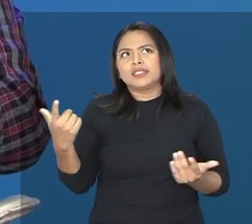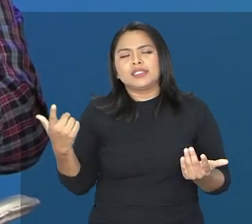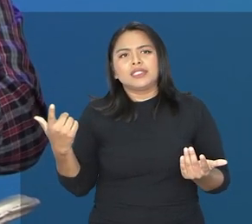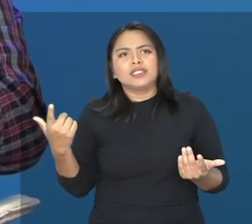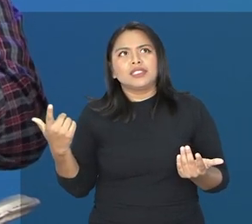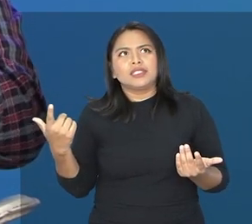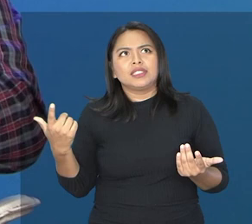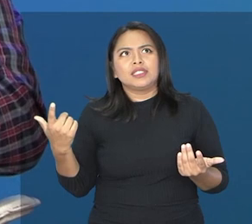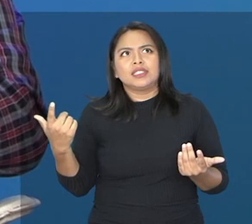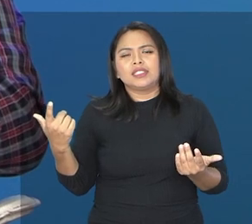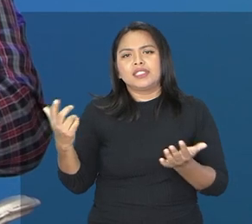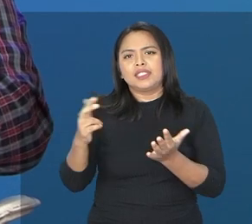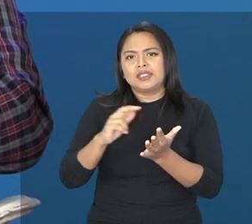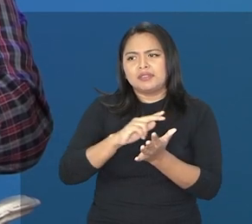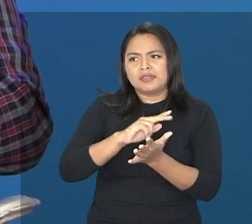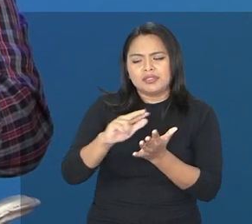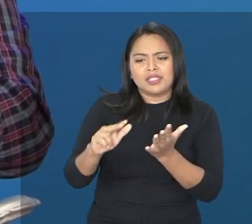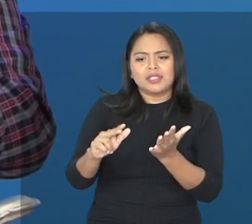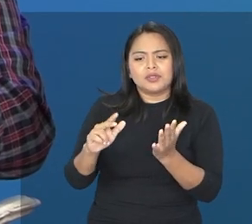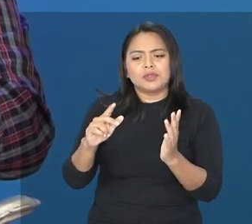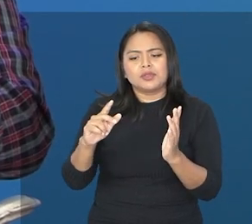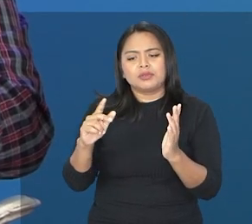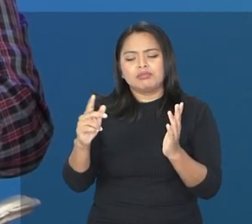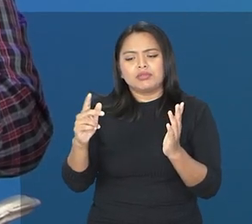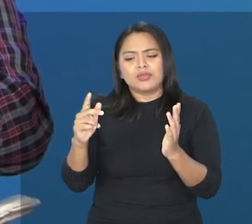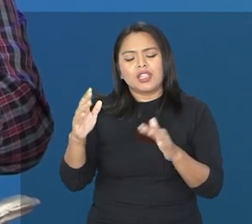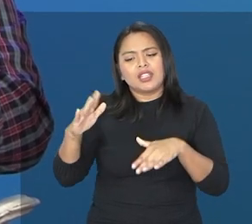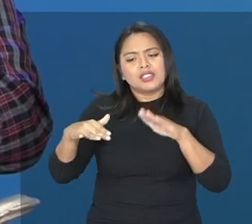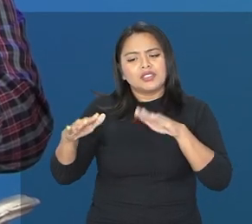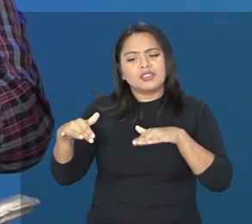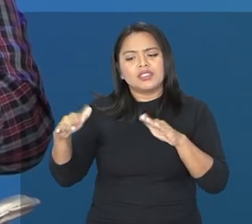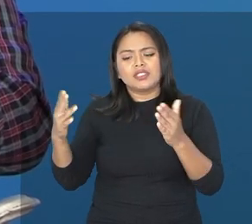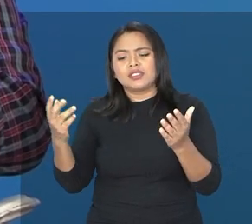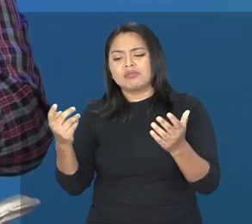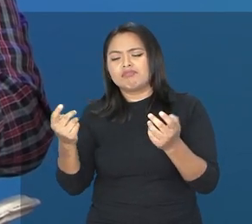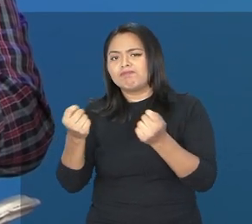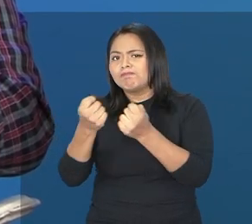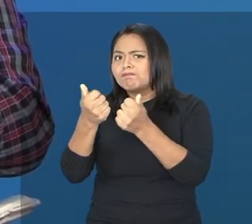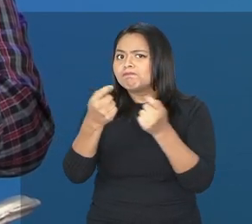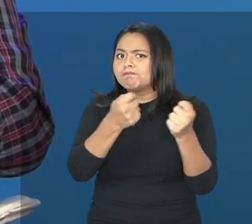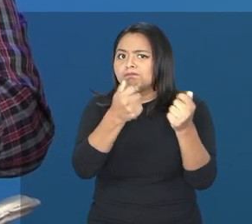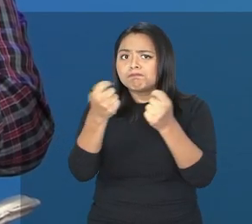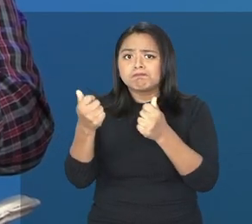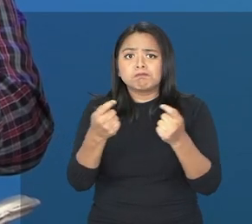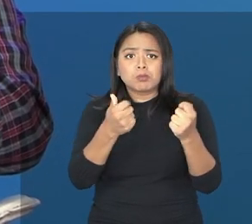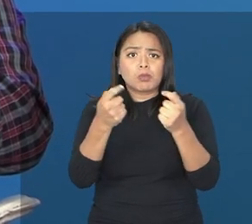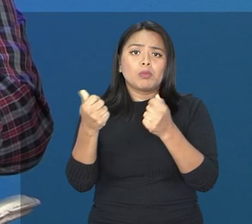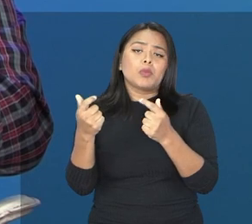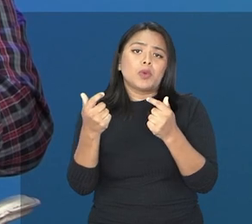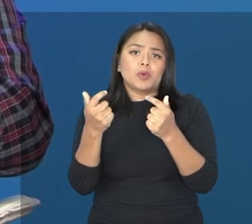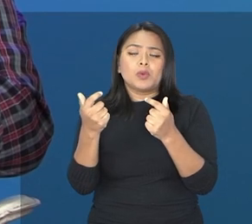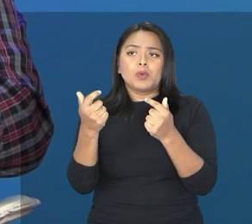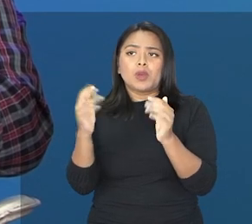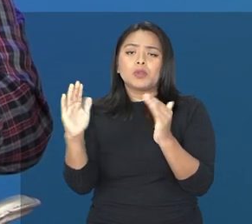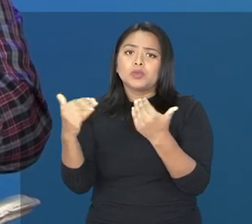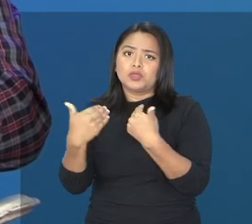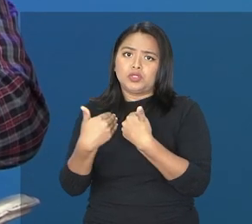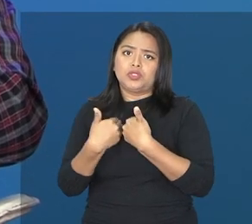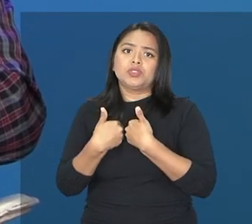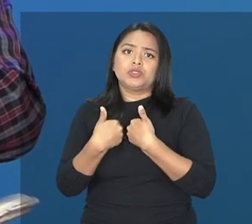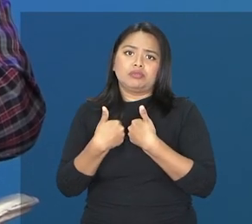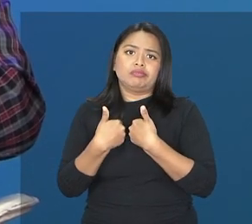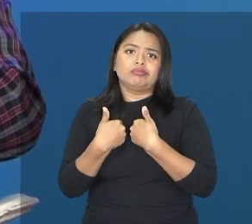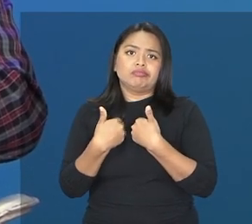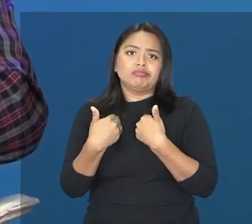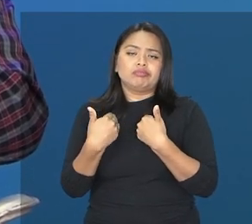raros os casos de autismo em que aquele indivíduo apresenta altas habilidades ou